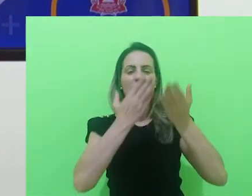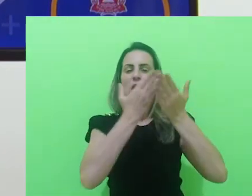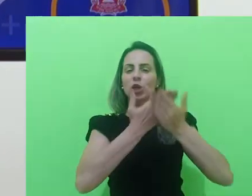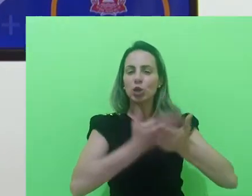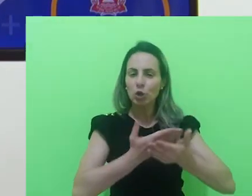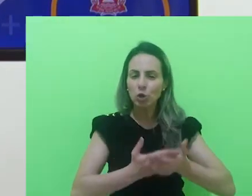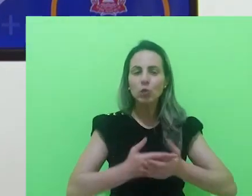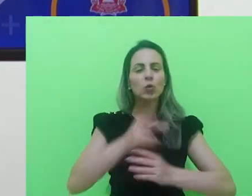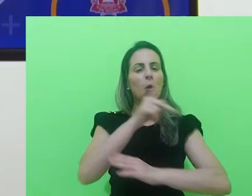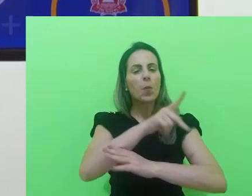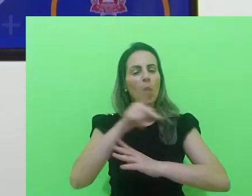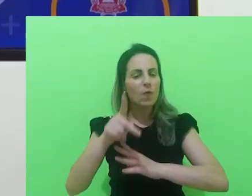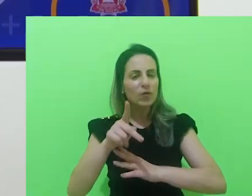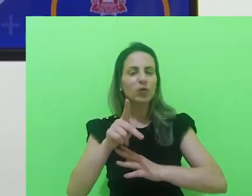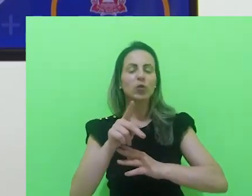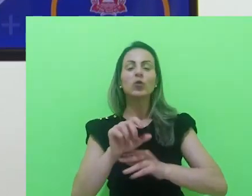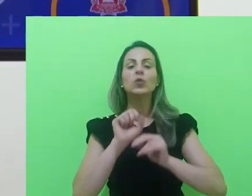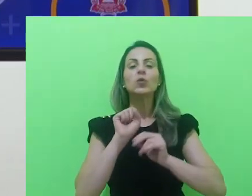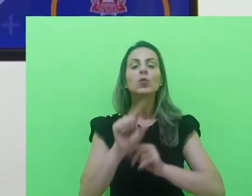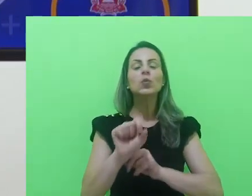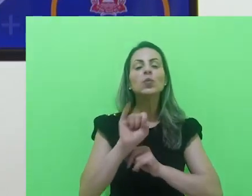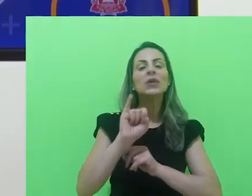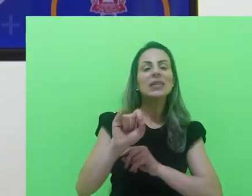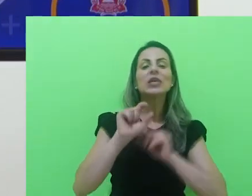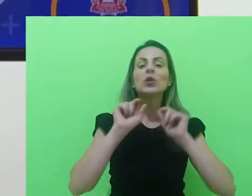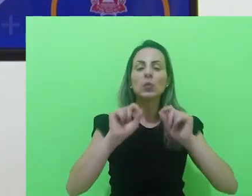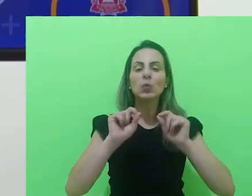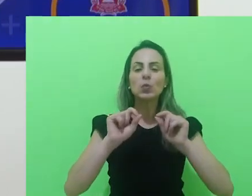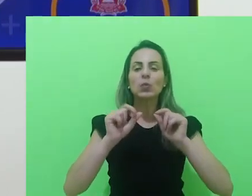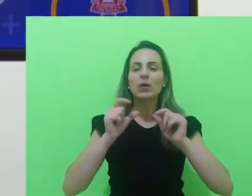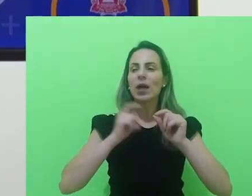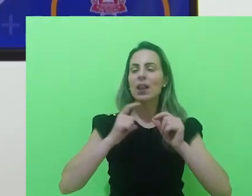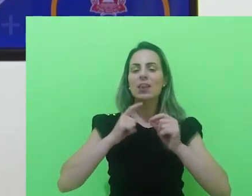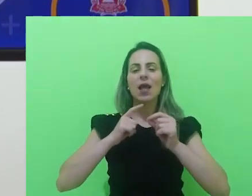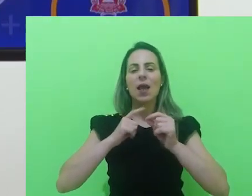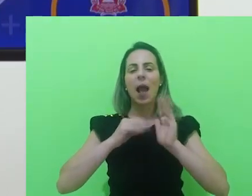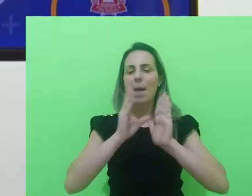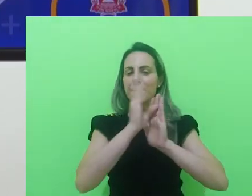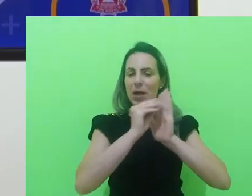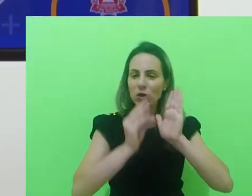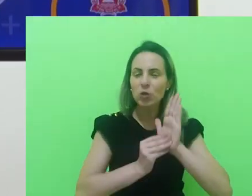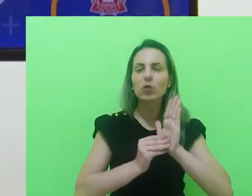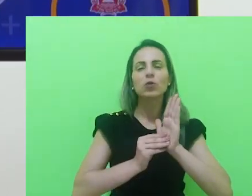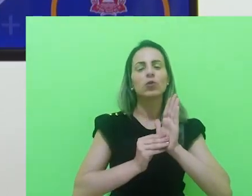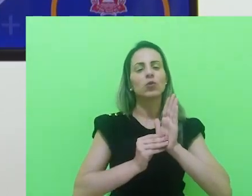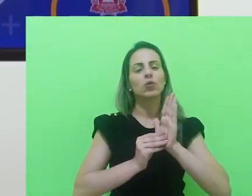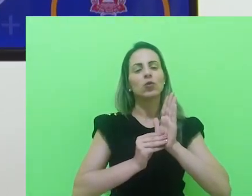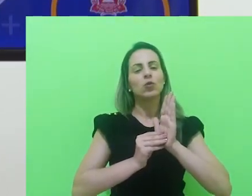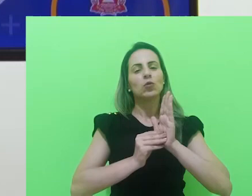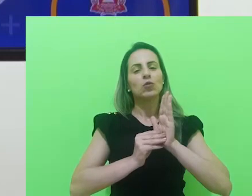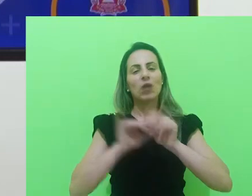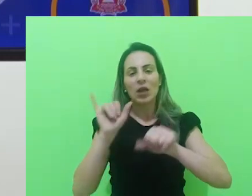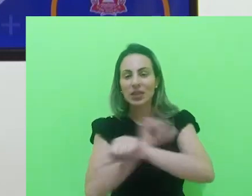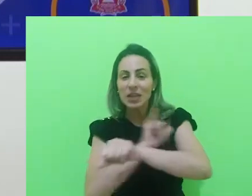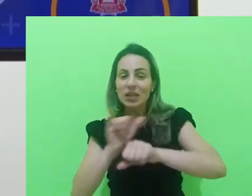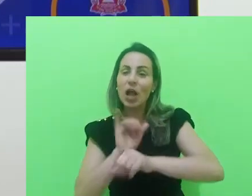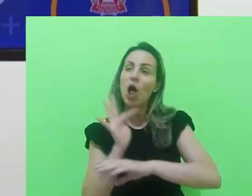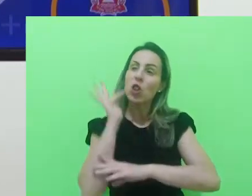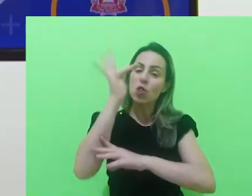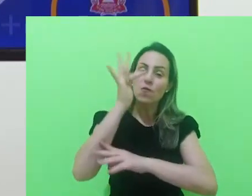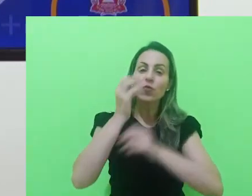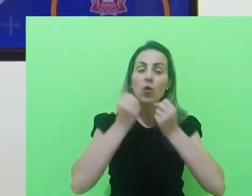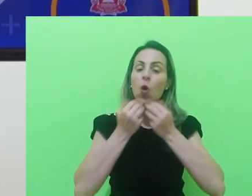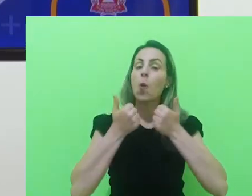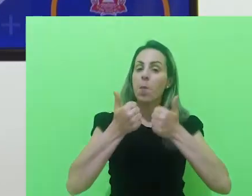professores como seria a melhor dinâmica para que no futuro você consiga um bom emprego, uma boa